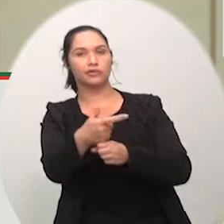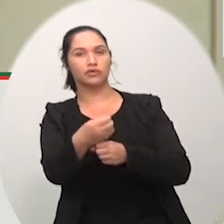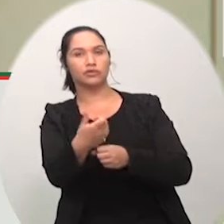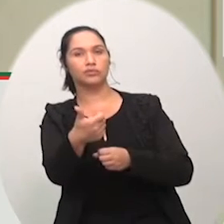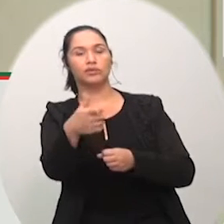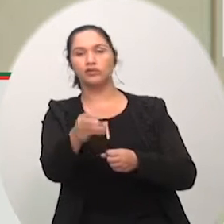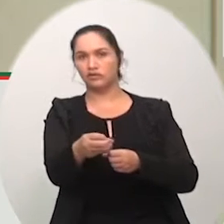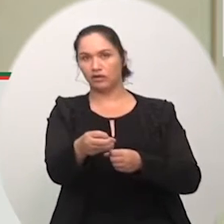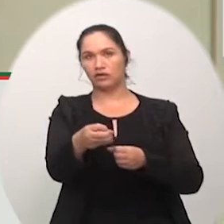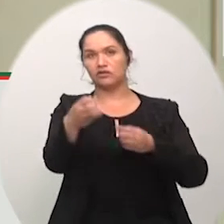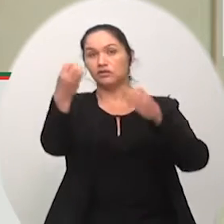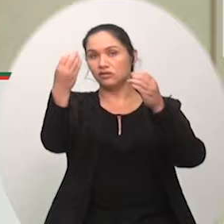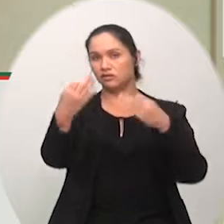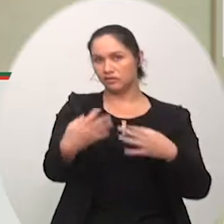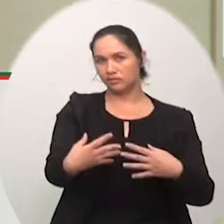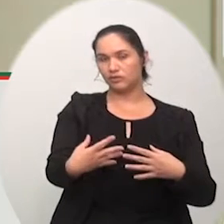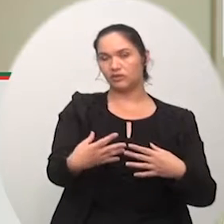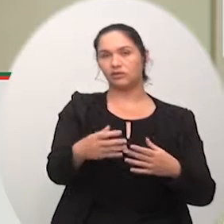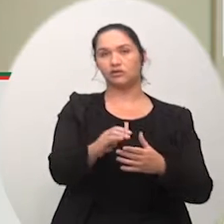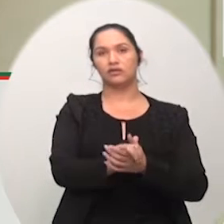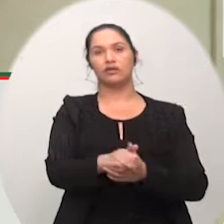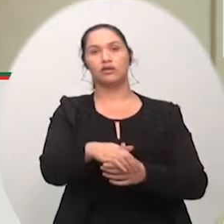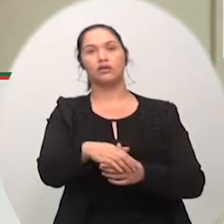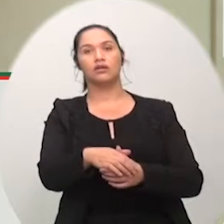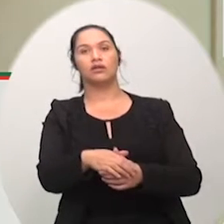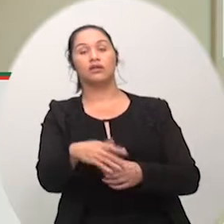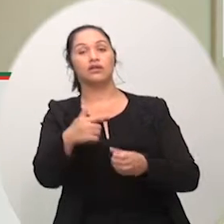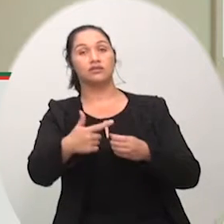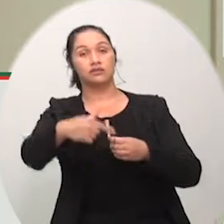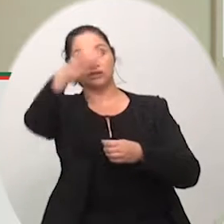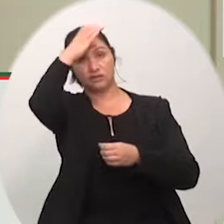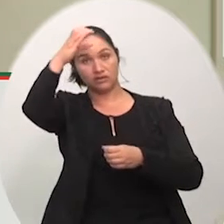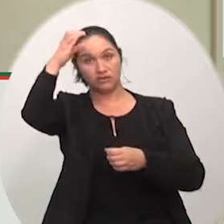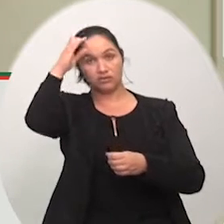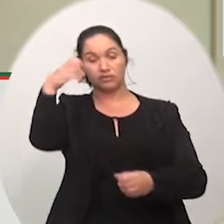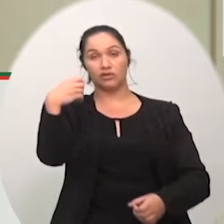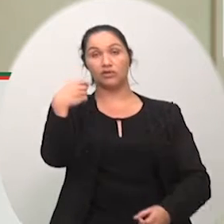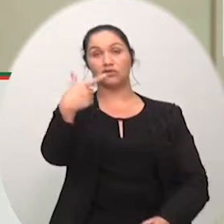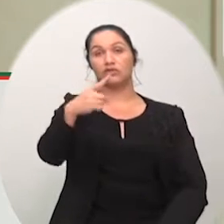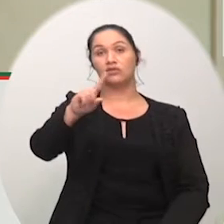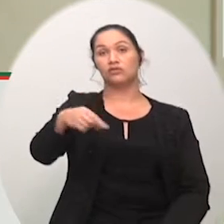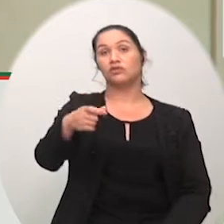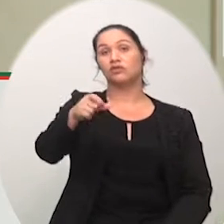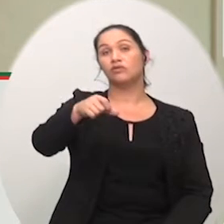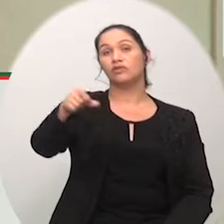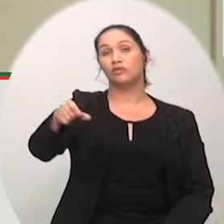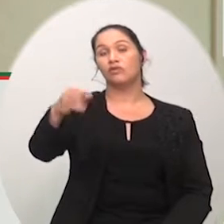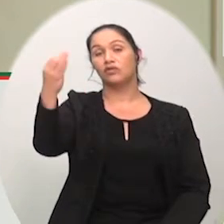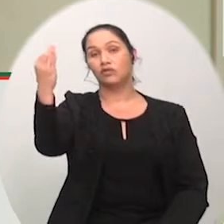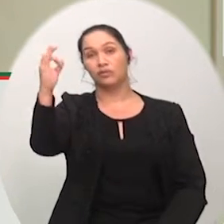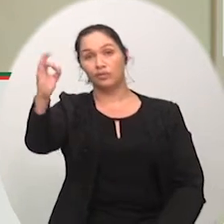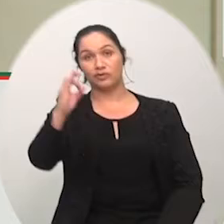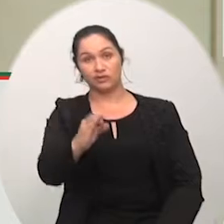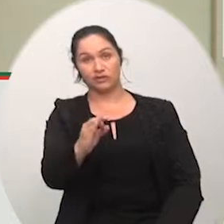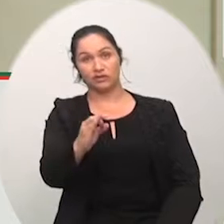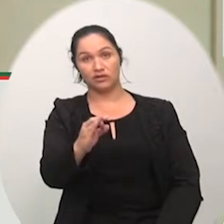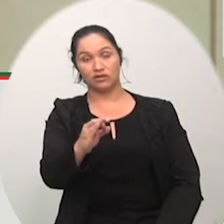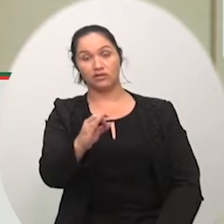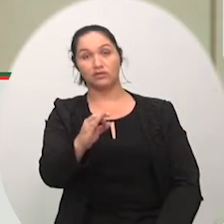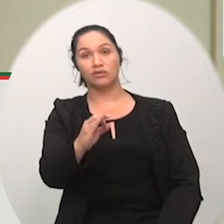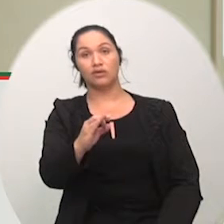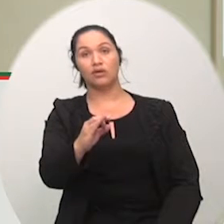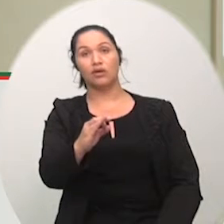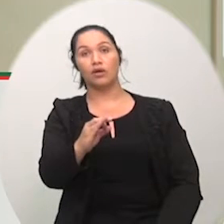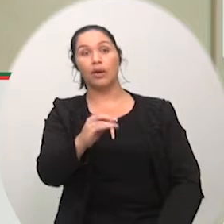Cristiúma possui 2,99% da sua população analfabeta ou seja quase 5 mil